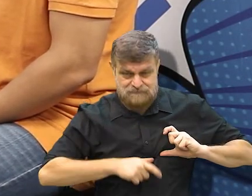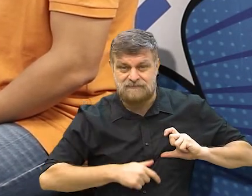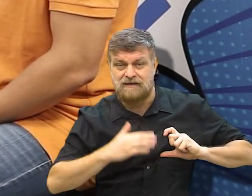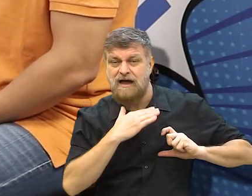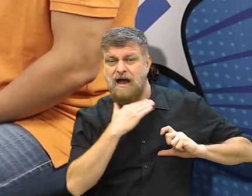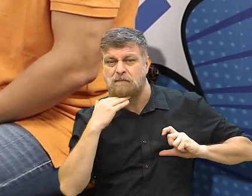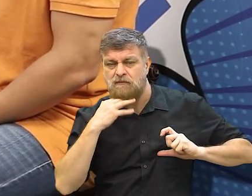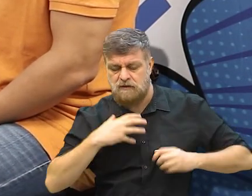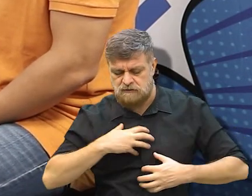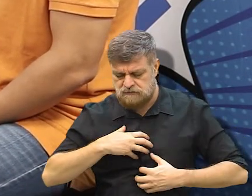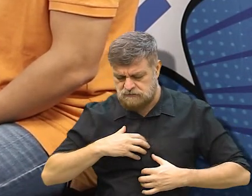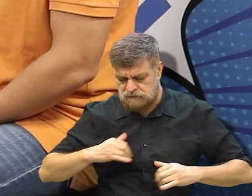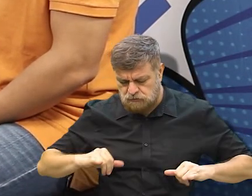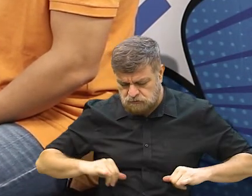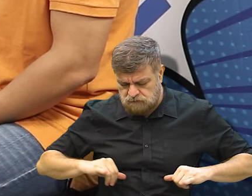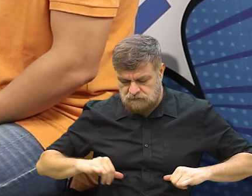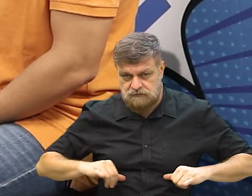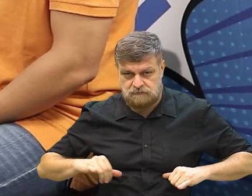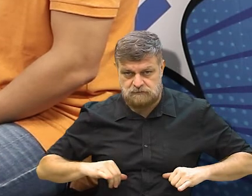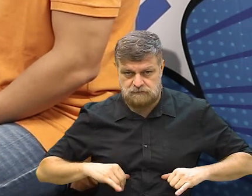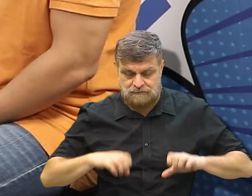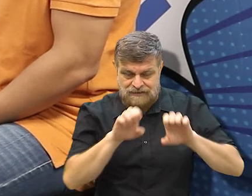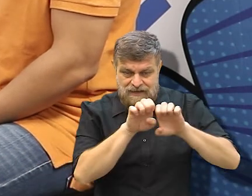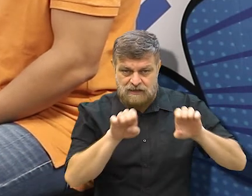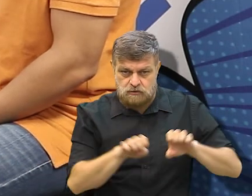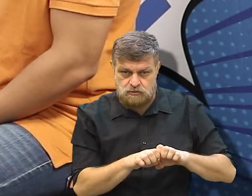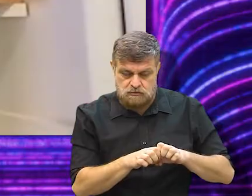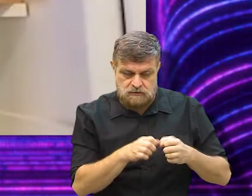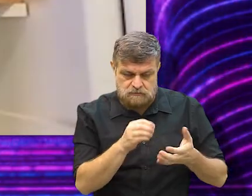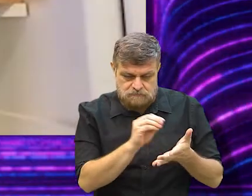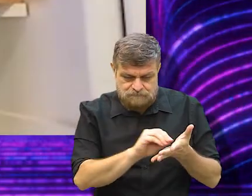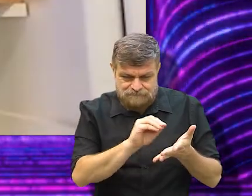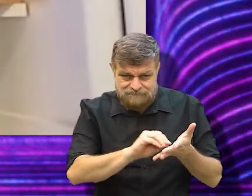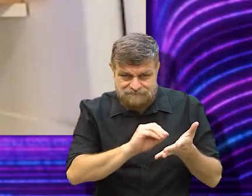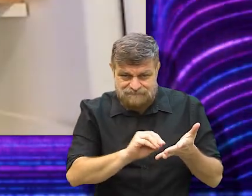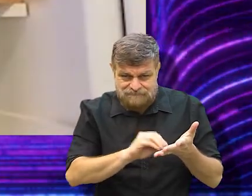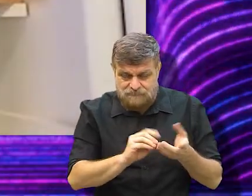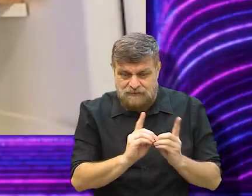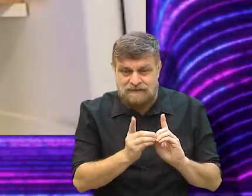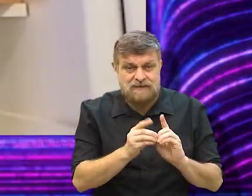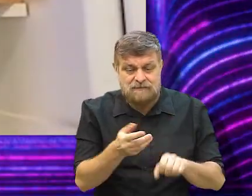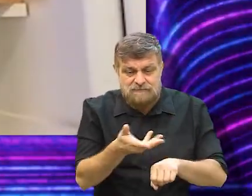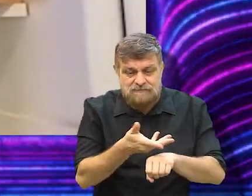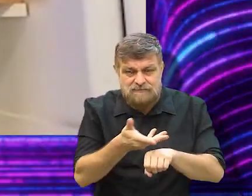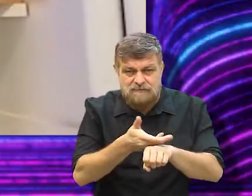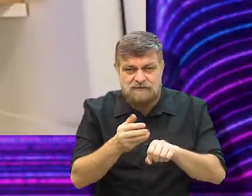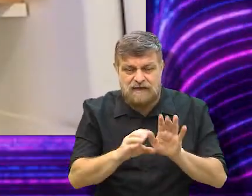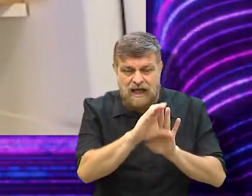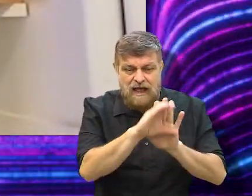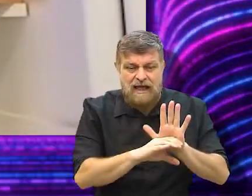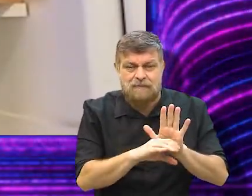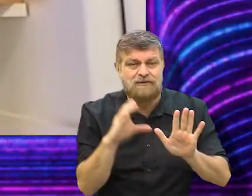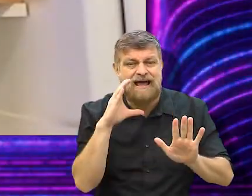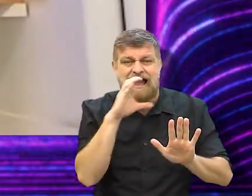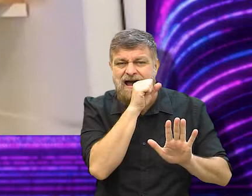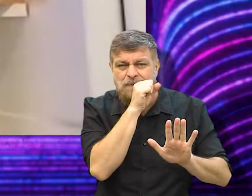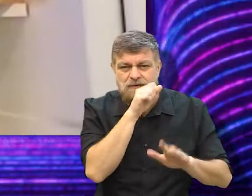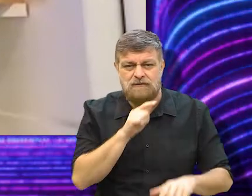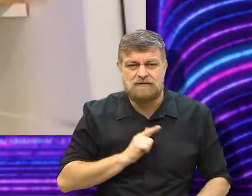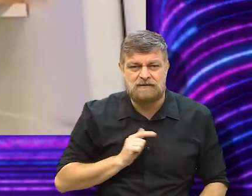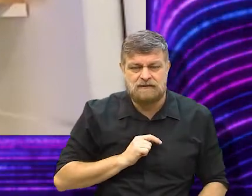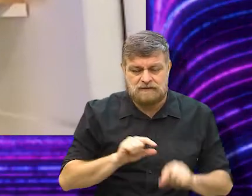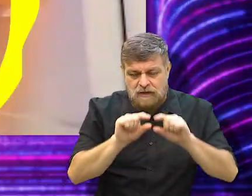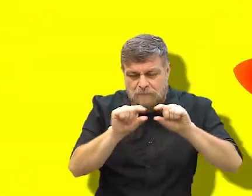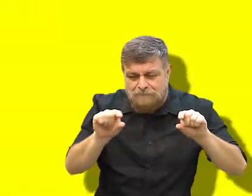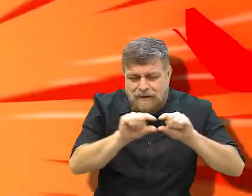O protagonista... Porque a estrutura do romance é em diário. Então, é uma estrutura ágil. Os capítulos têm menos de uma página. Alguns